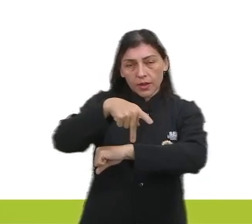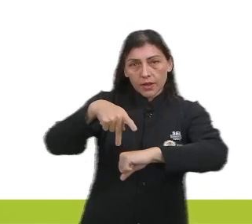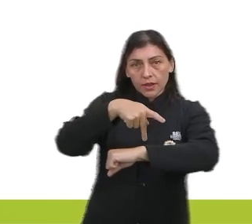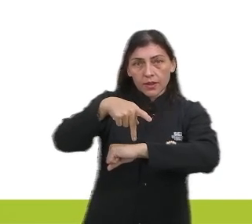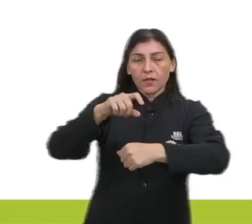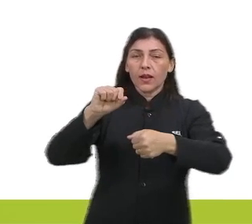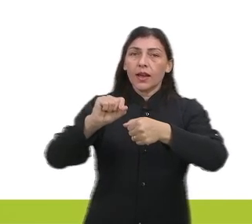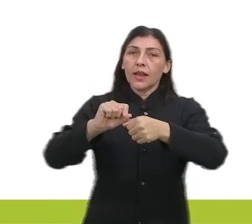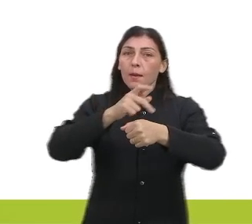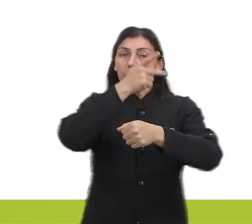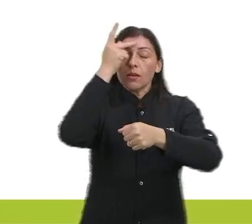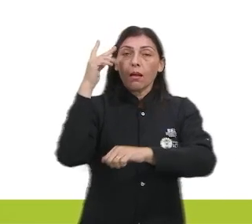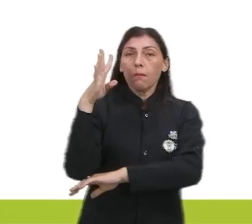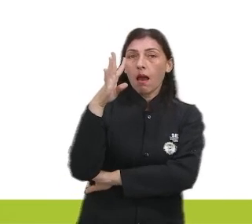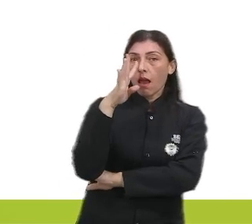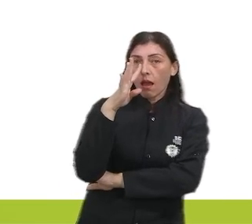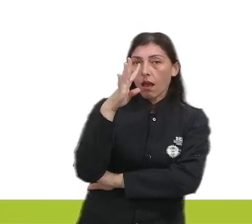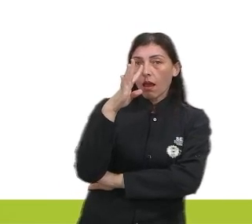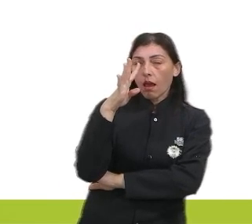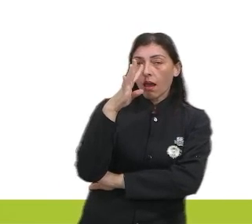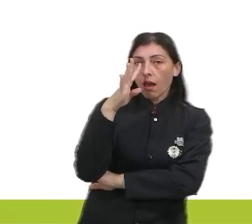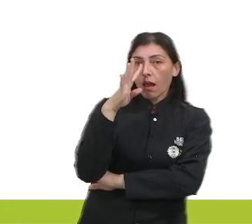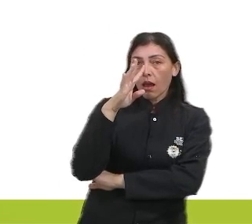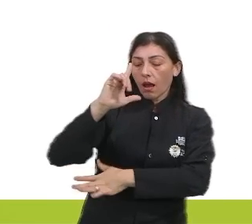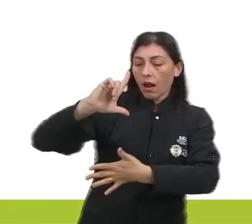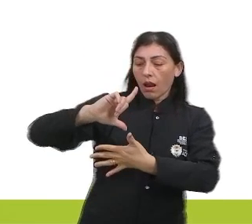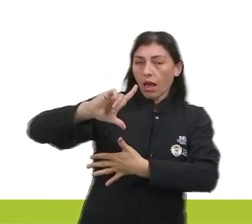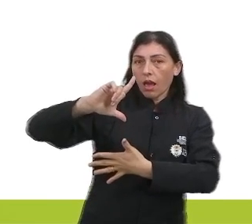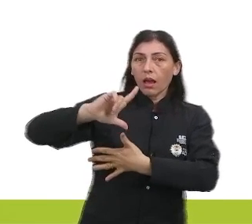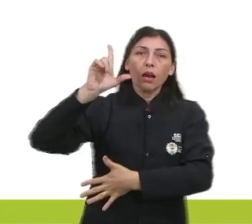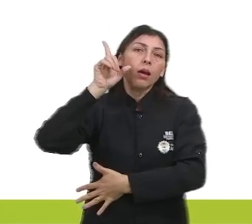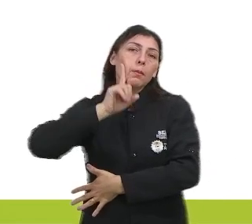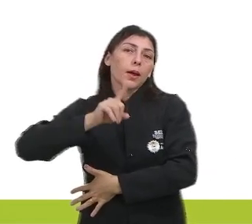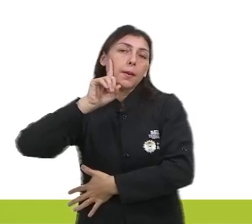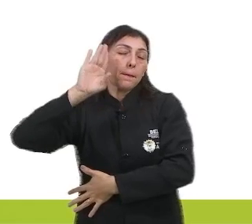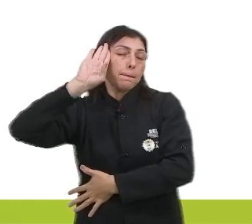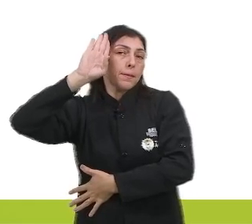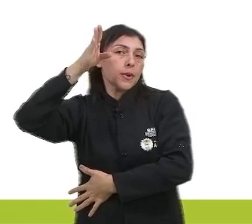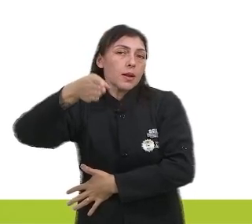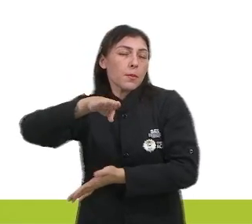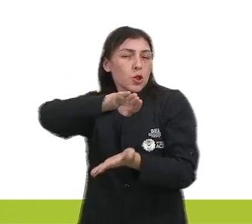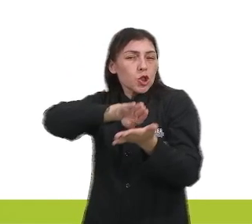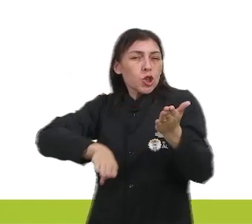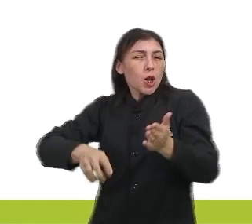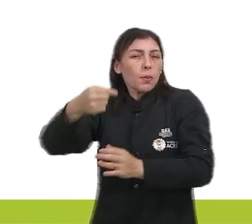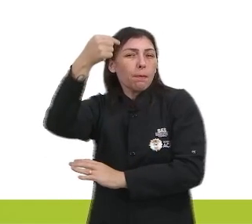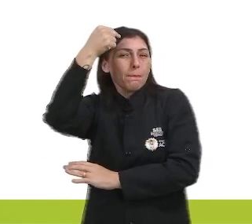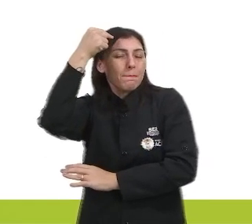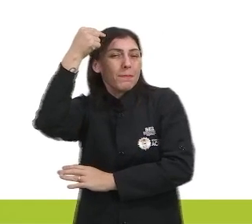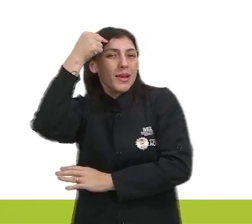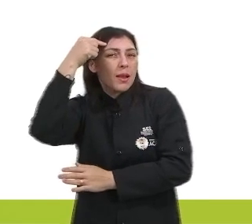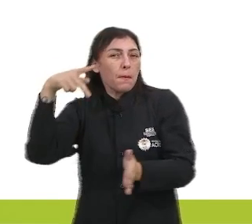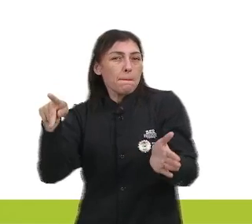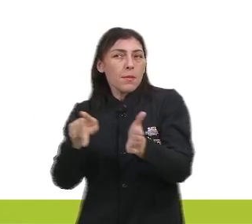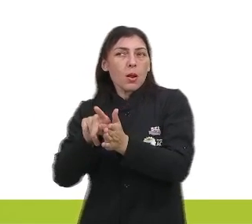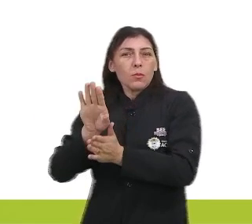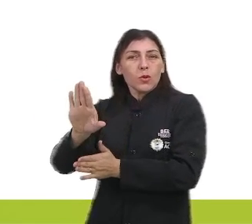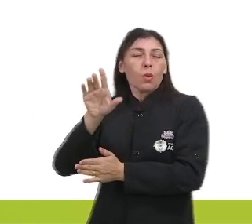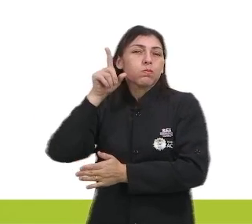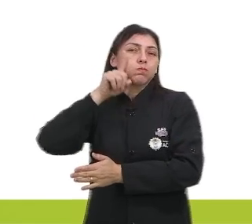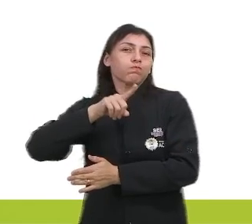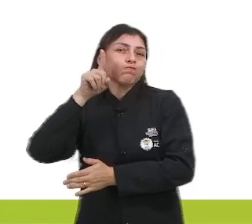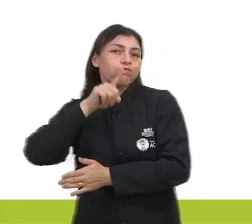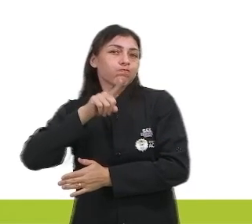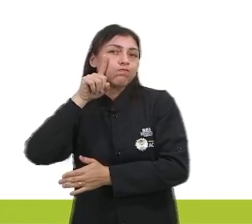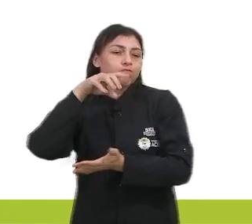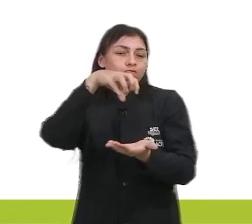Formar públicos para apreciação latino-americana. Principalmente, né? Tirando essa visão aí centralizadora para uma visão mais